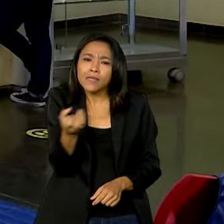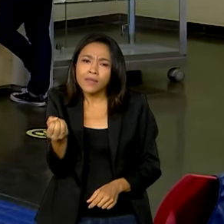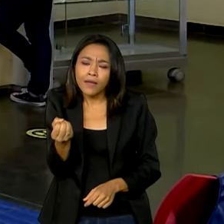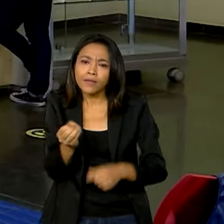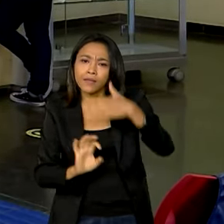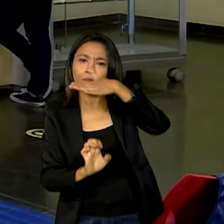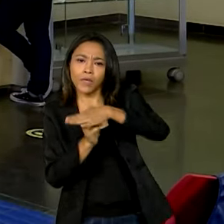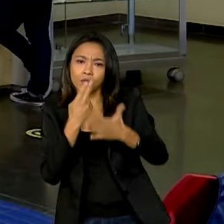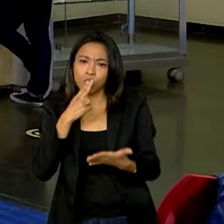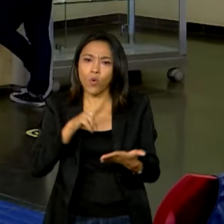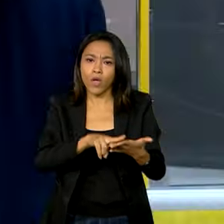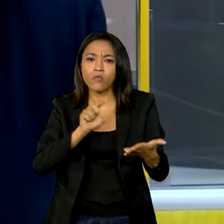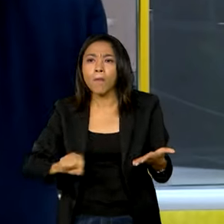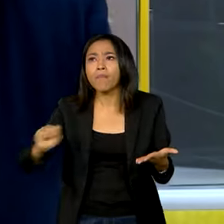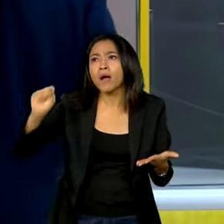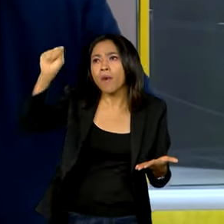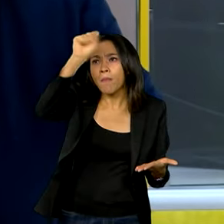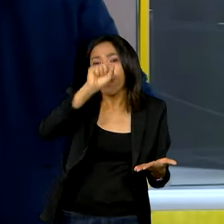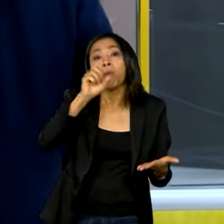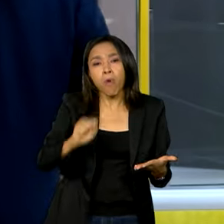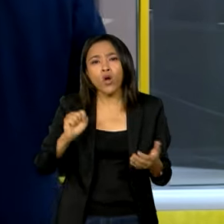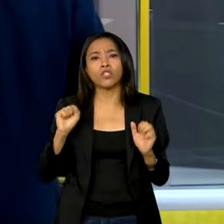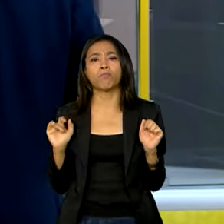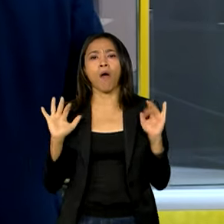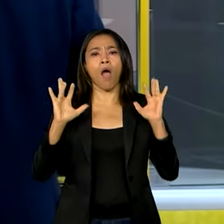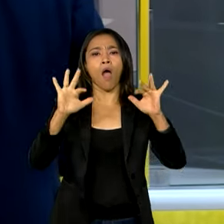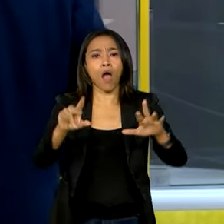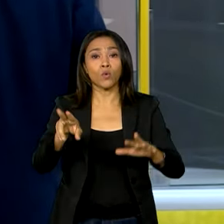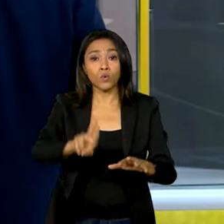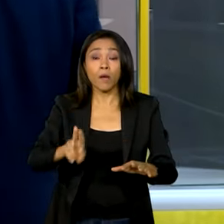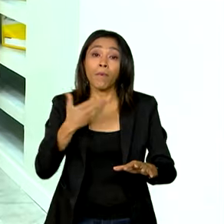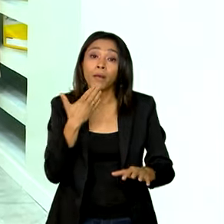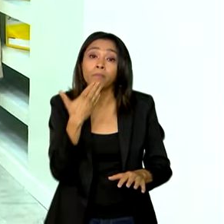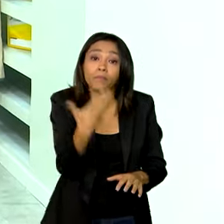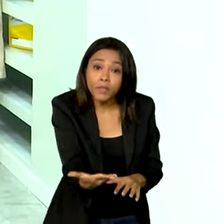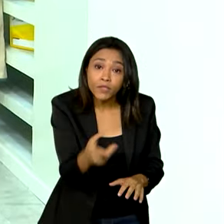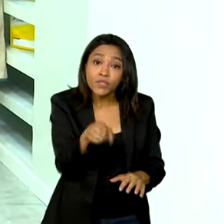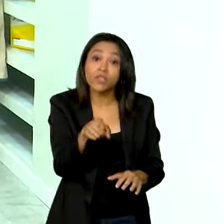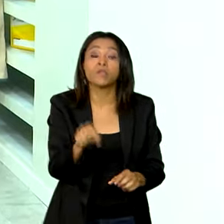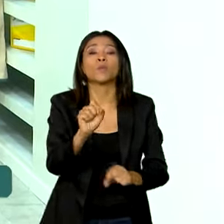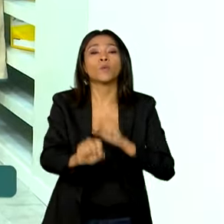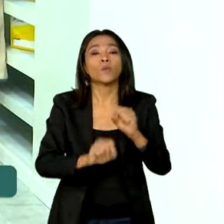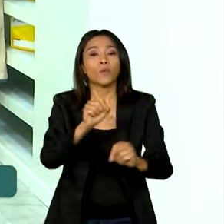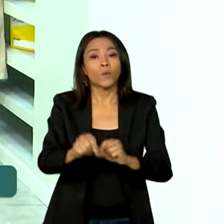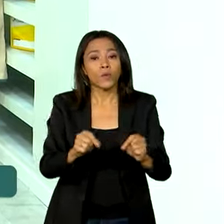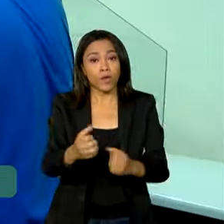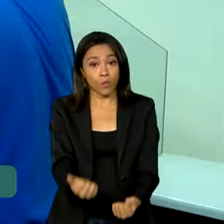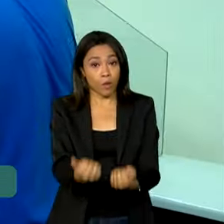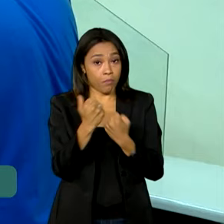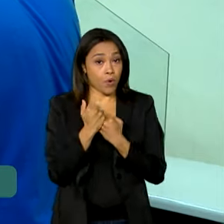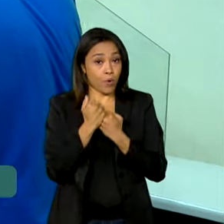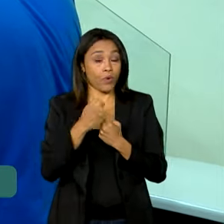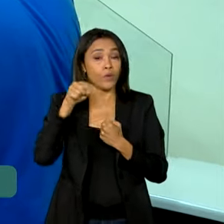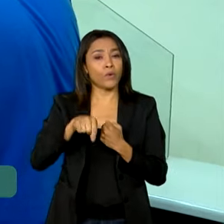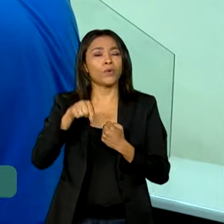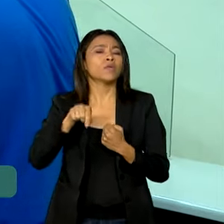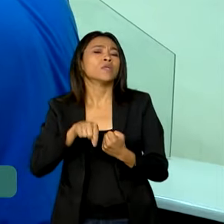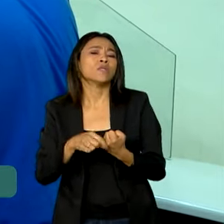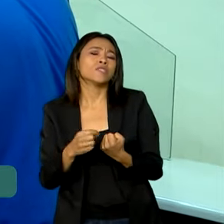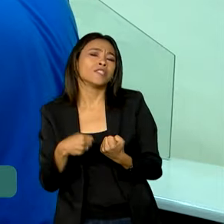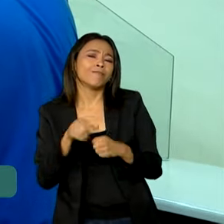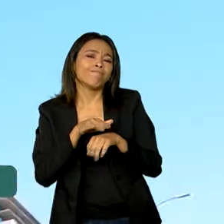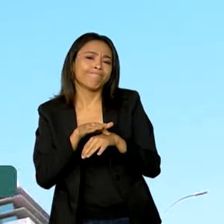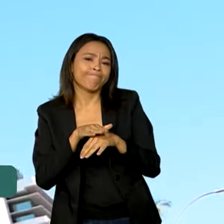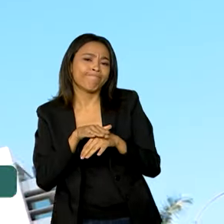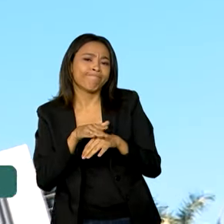espalhadas pelo país para dar entrada no requerimento de benefício por incapacidade temporária, o antigo auxílio